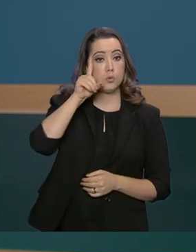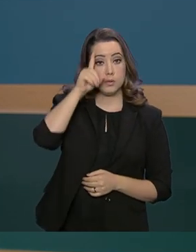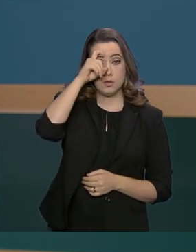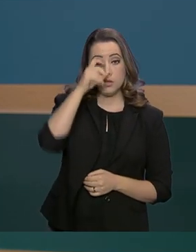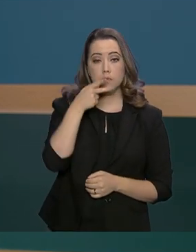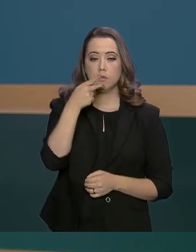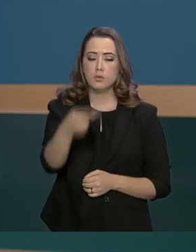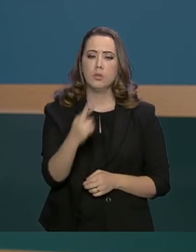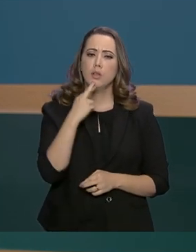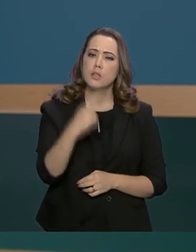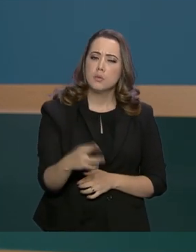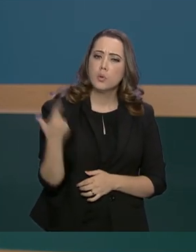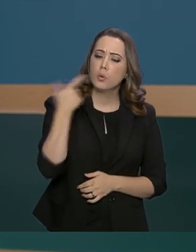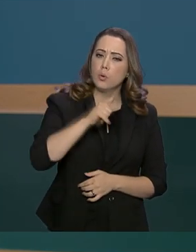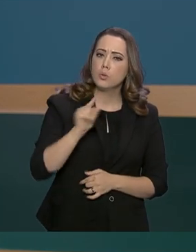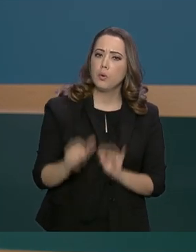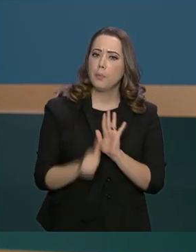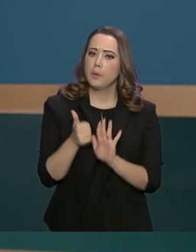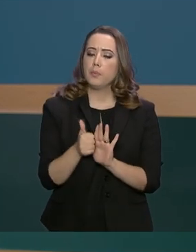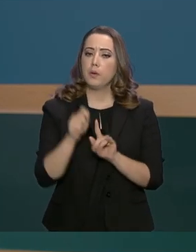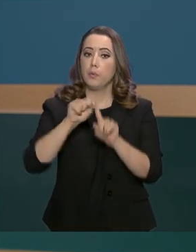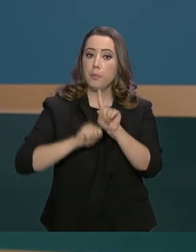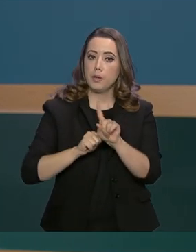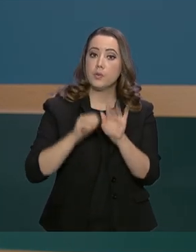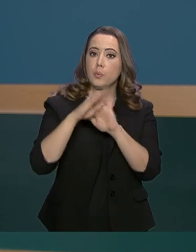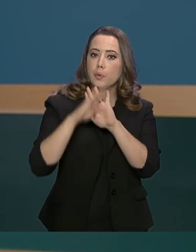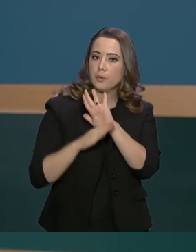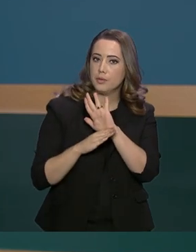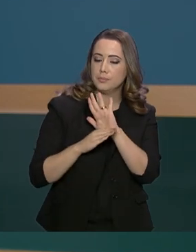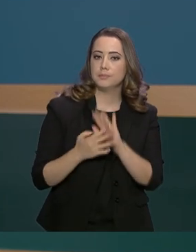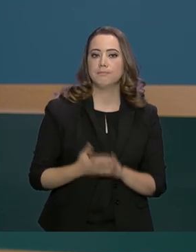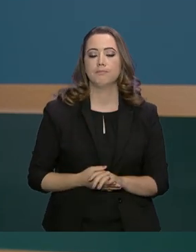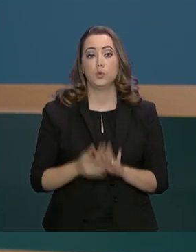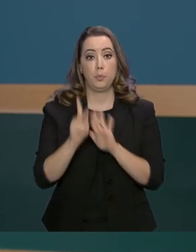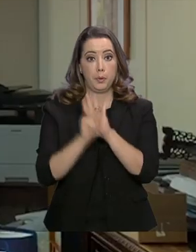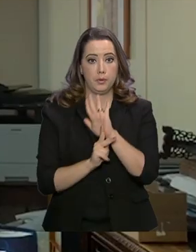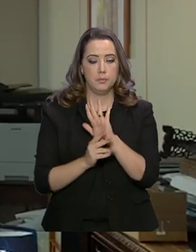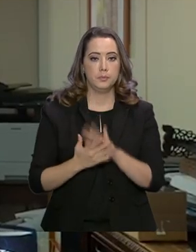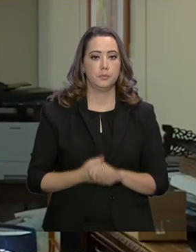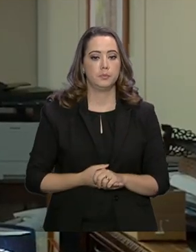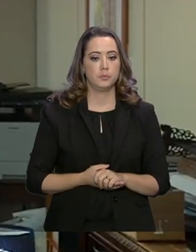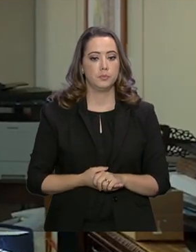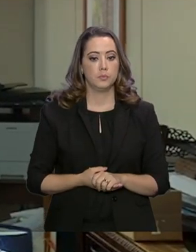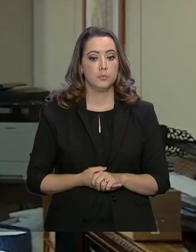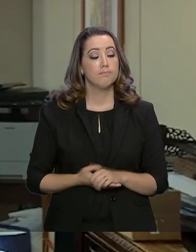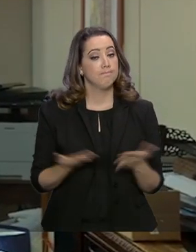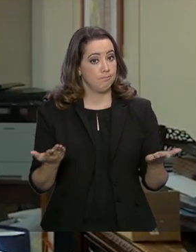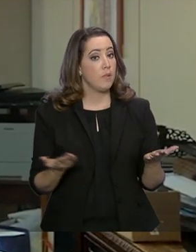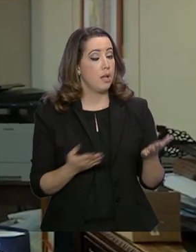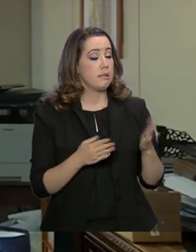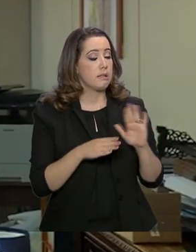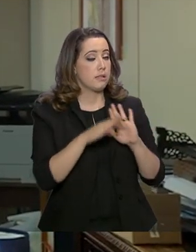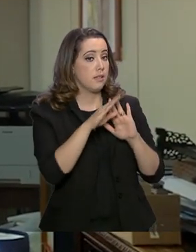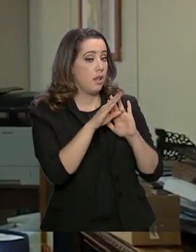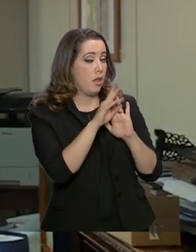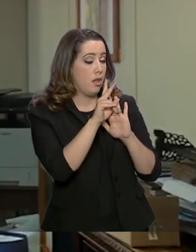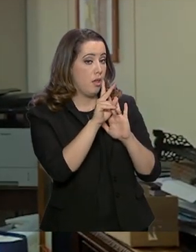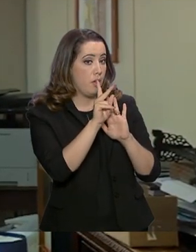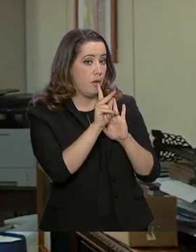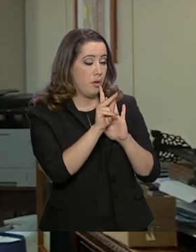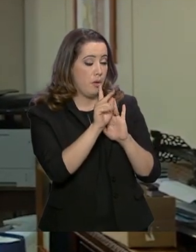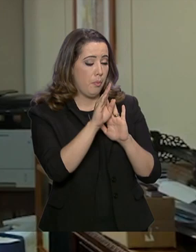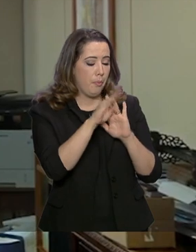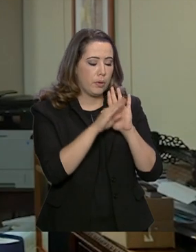alcançado neste primeiro mês do programa Enfrente Brasil. O Enfrente Brasil completa 30 dias,